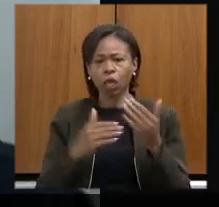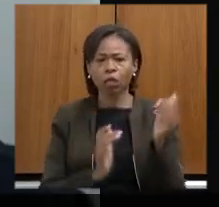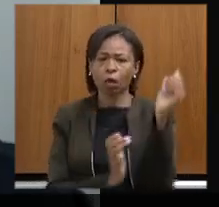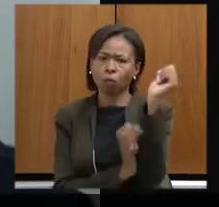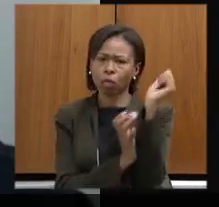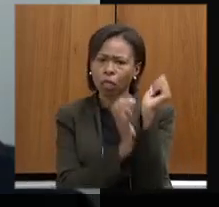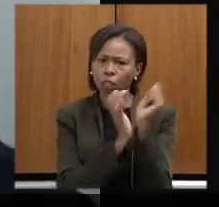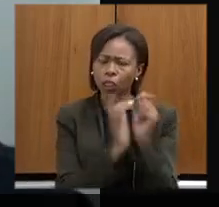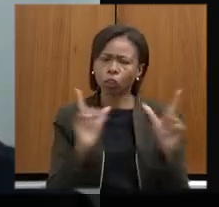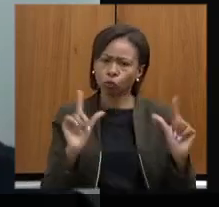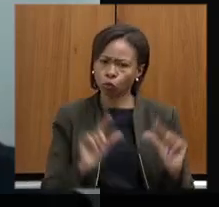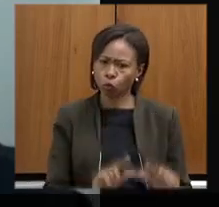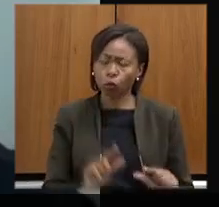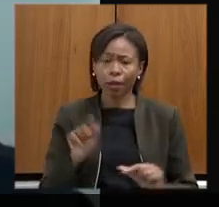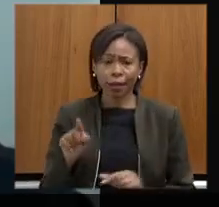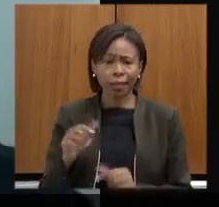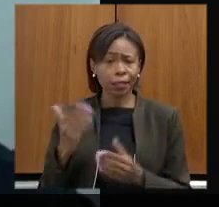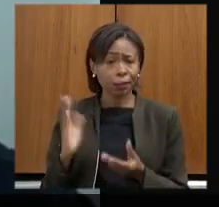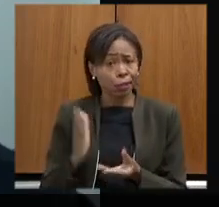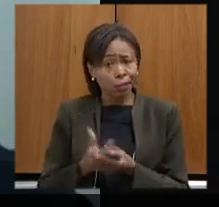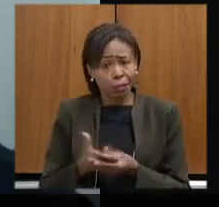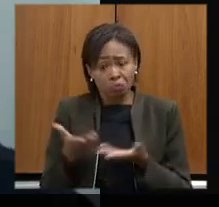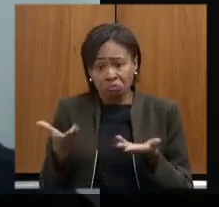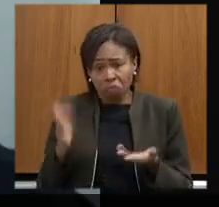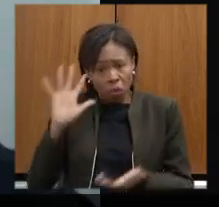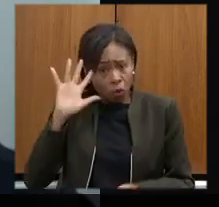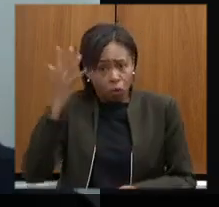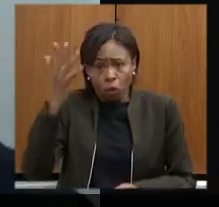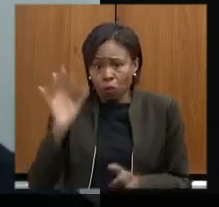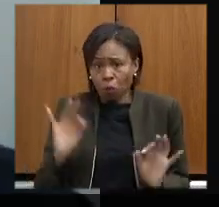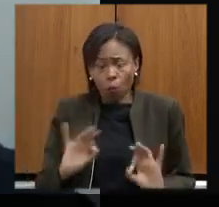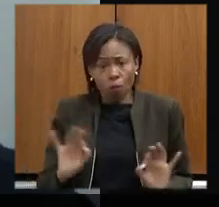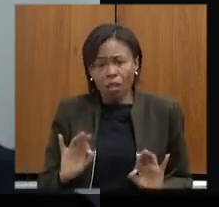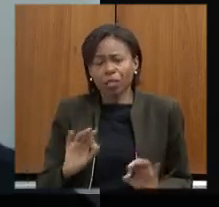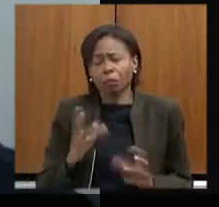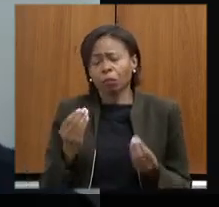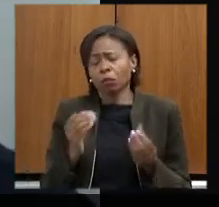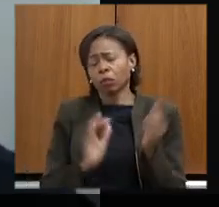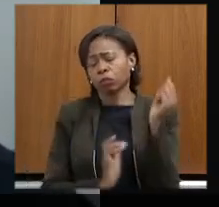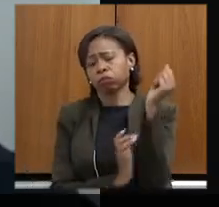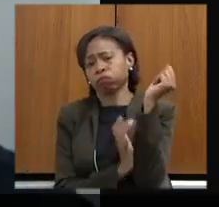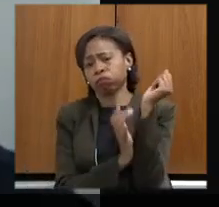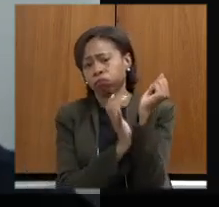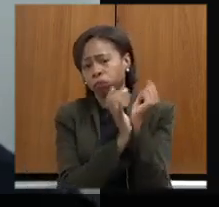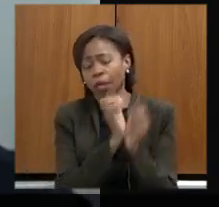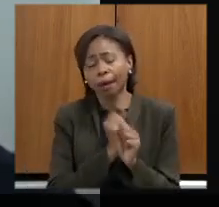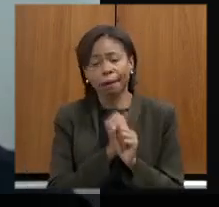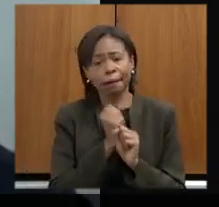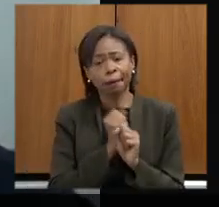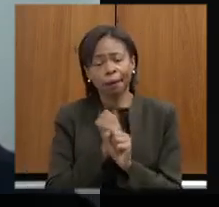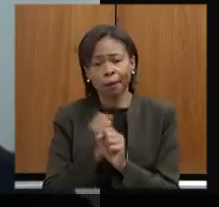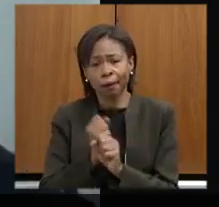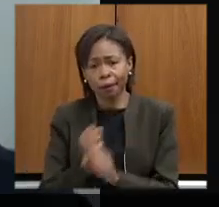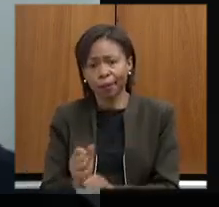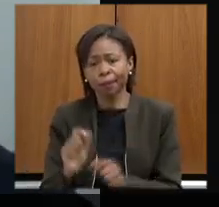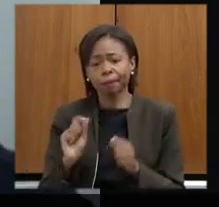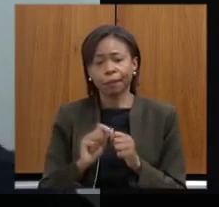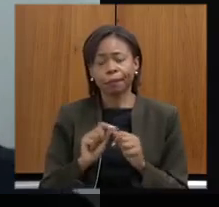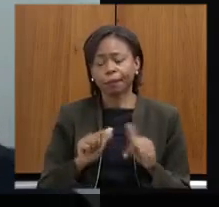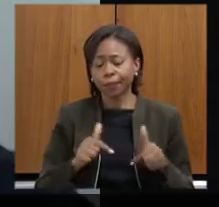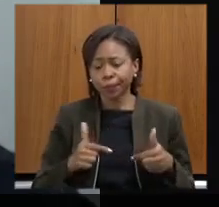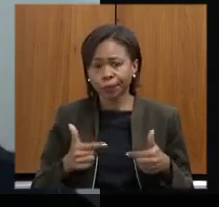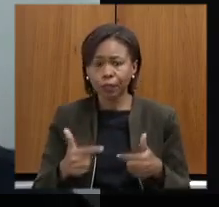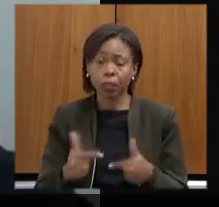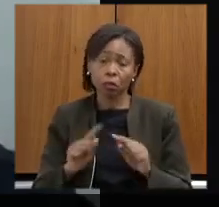inclusive esse processo pra mim é isso daí não resolve nada é muita burocracia muitos anos pra poder fazer muitas coisas